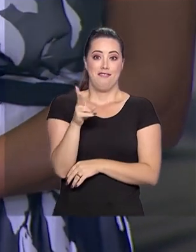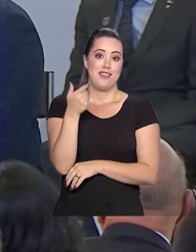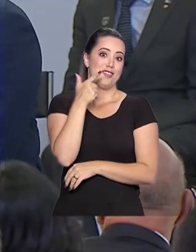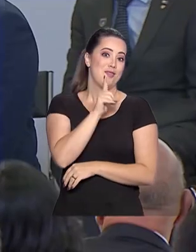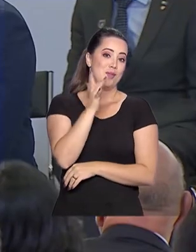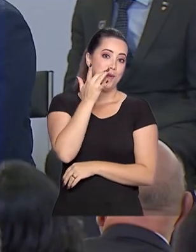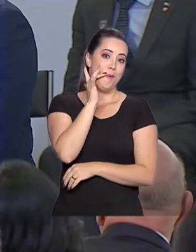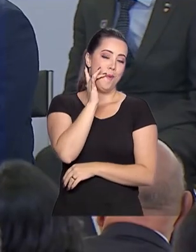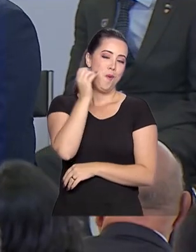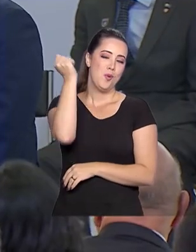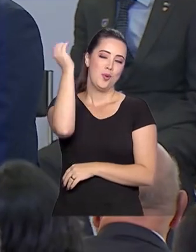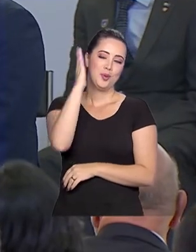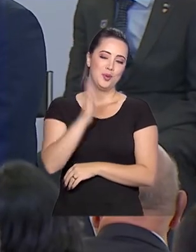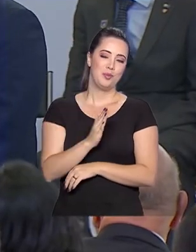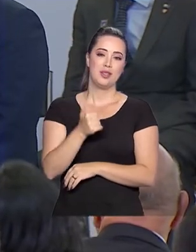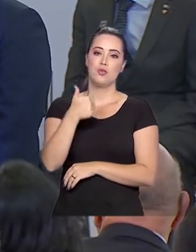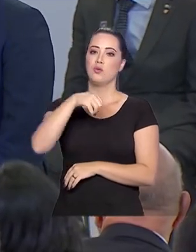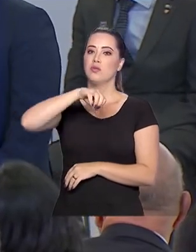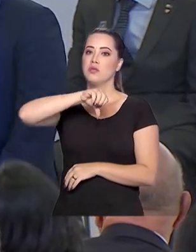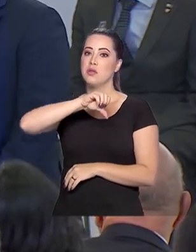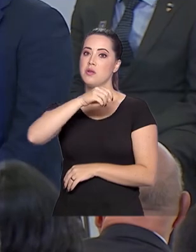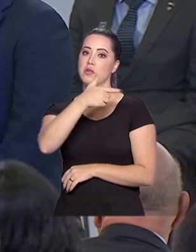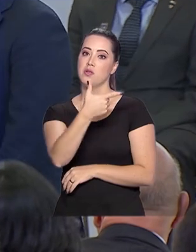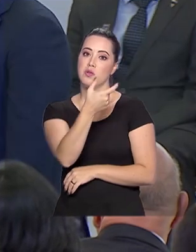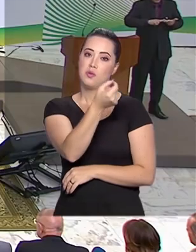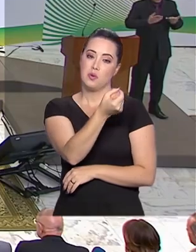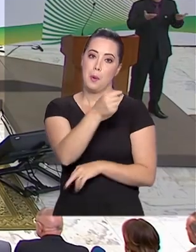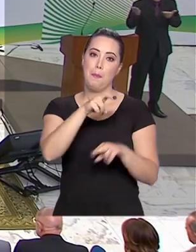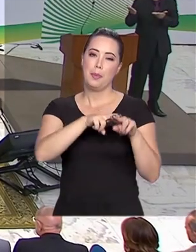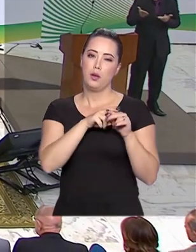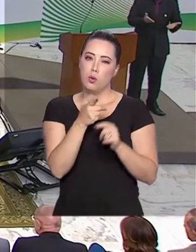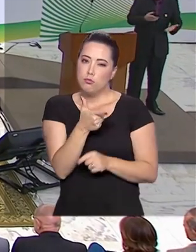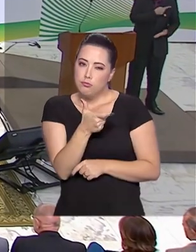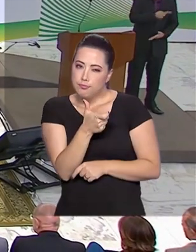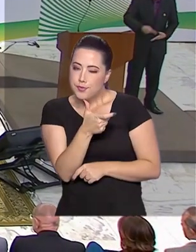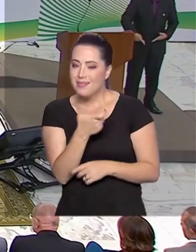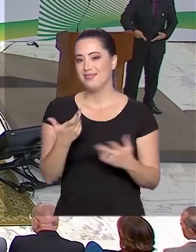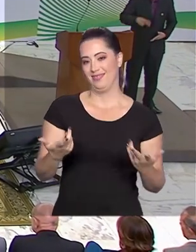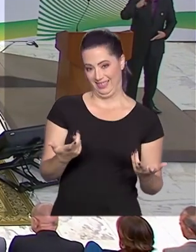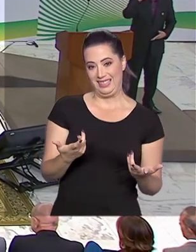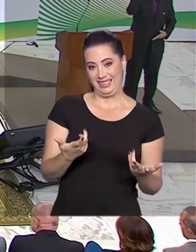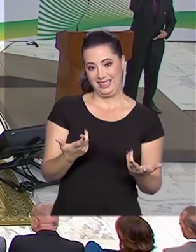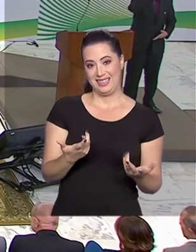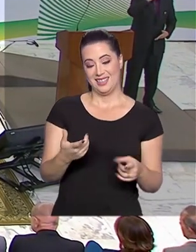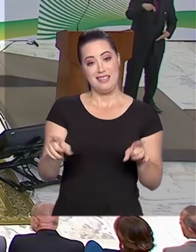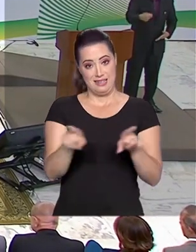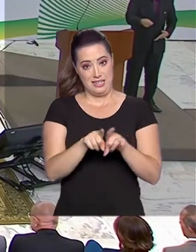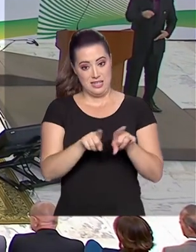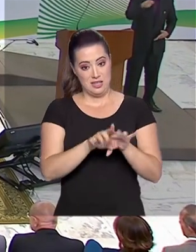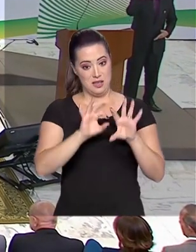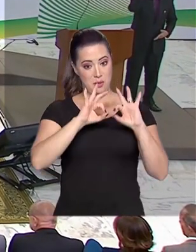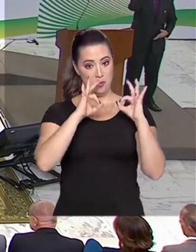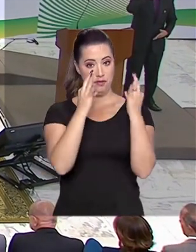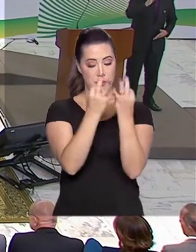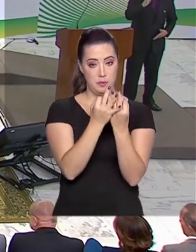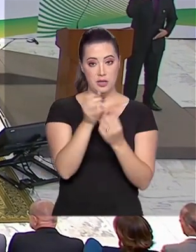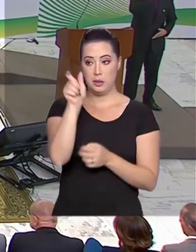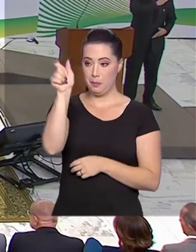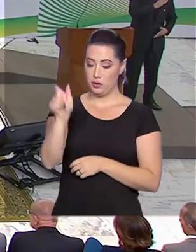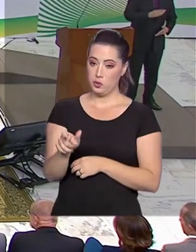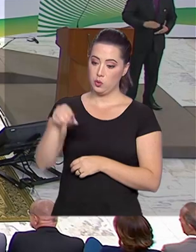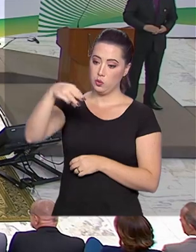Brasil lá em 1920 pelo tiro. Também foi condecorado familiares da Maria Lenk.